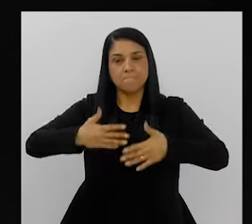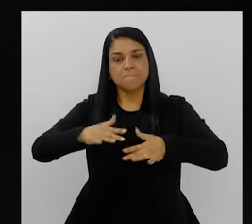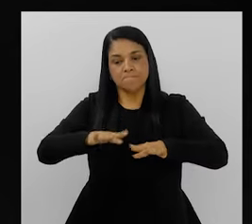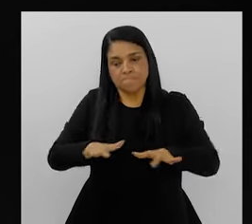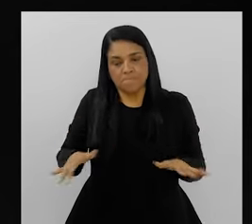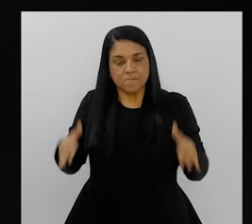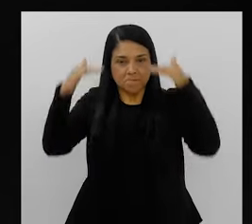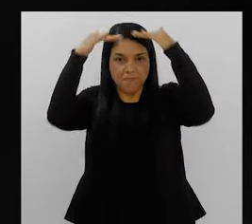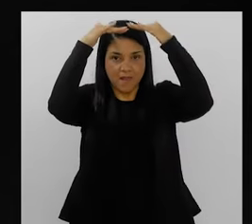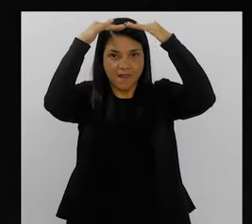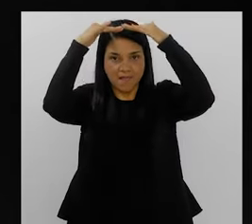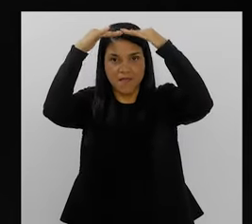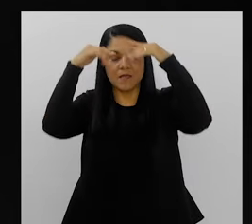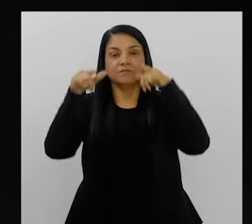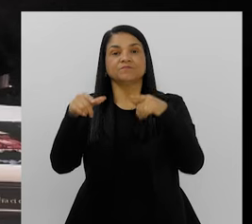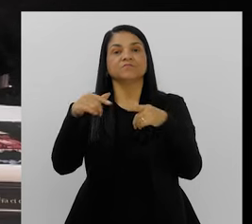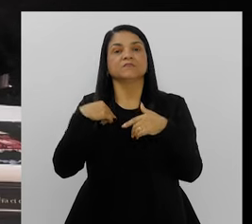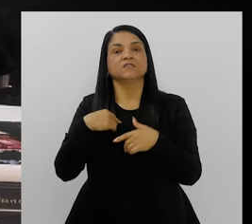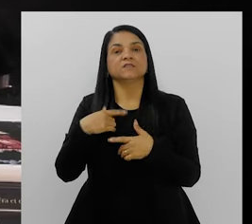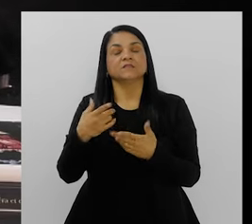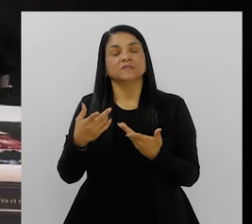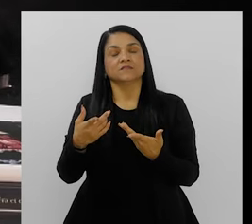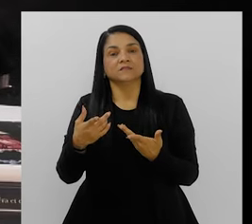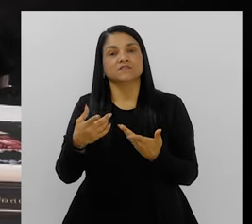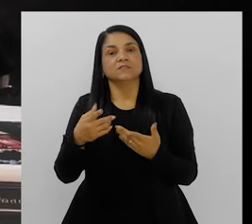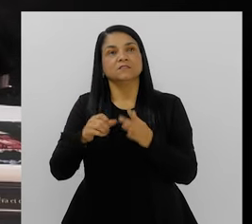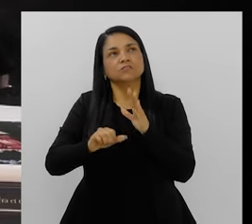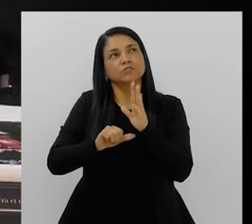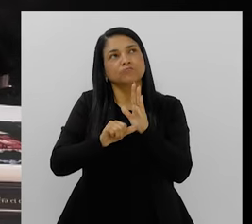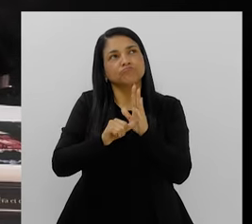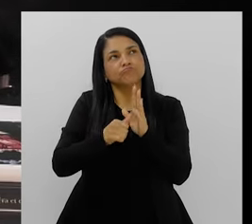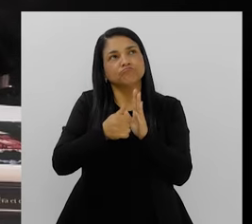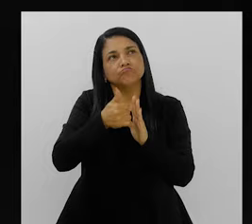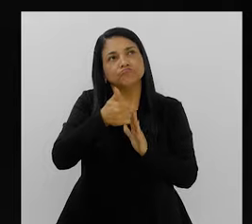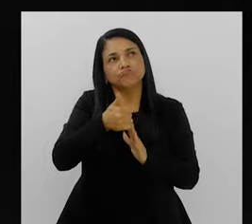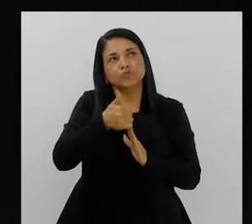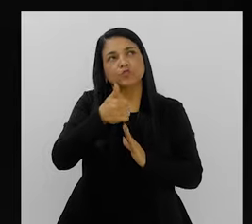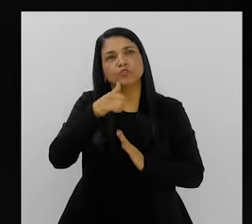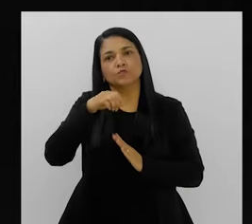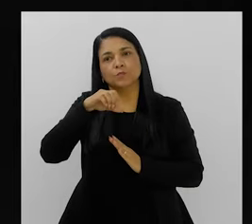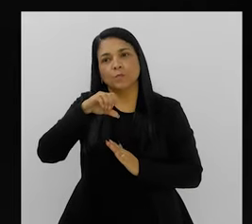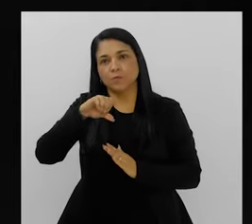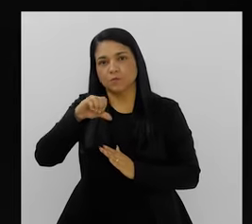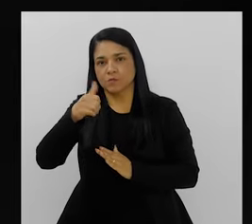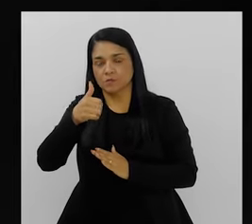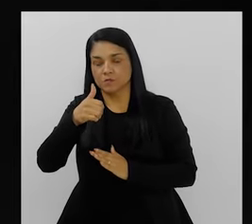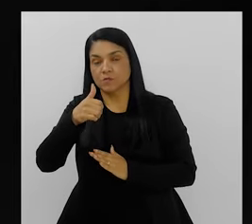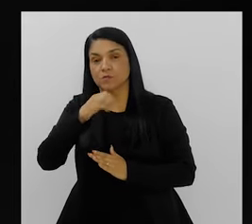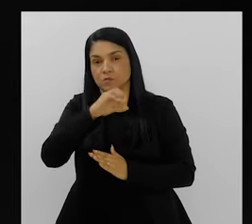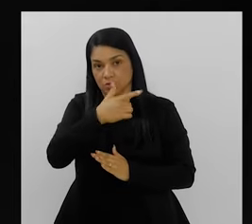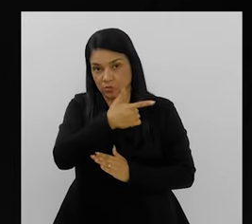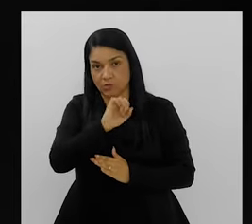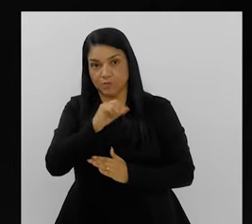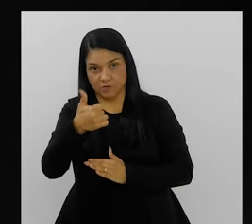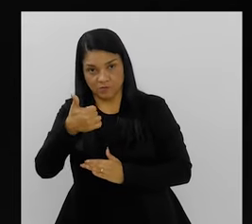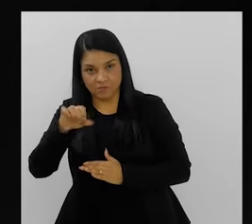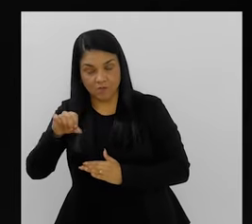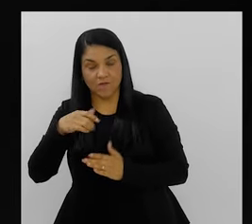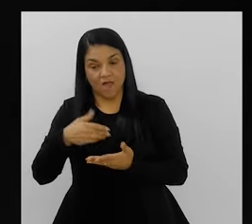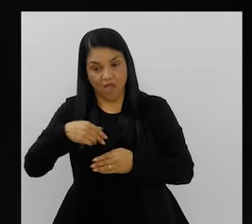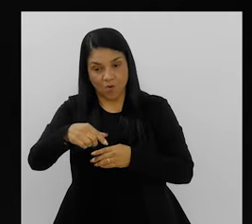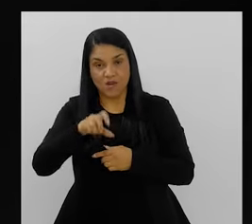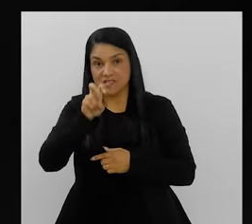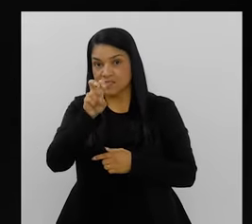criei ele em 2019. foi isso? 2019. Hoje, em 2024, a gente completa cinco anos de projeto